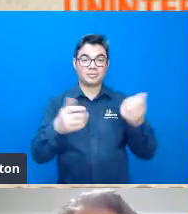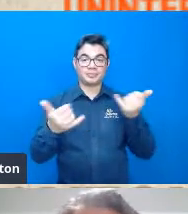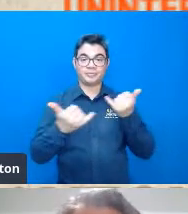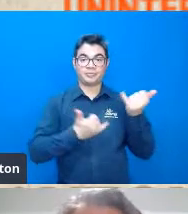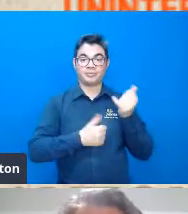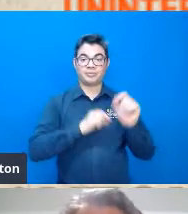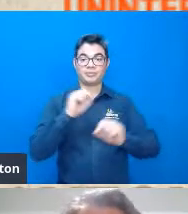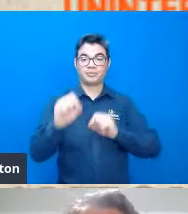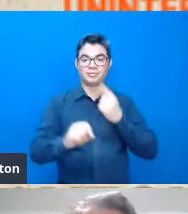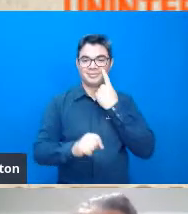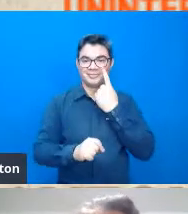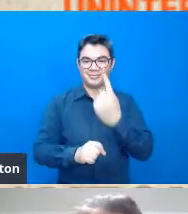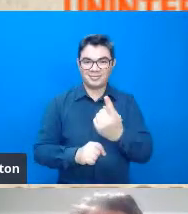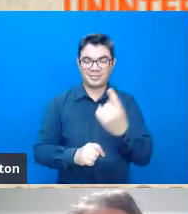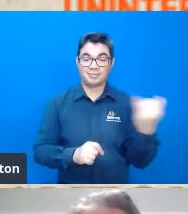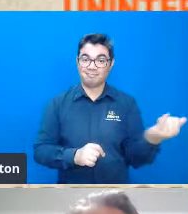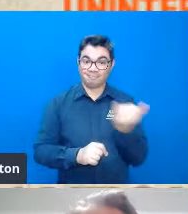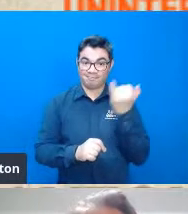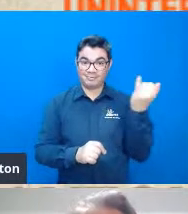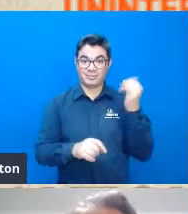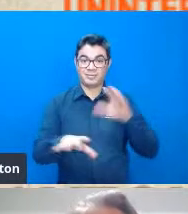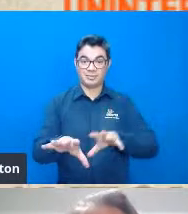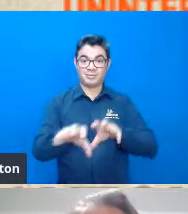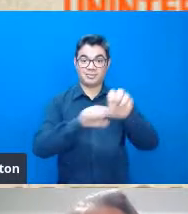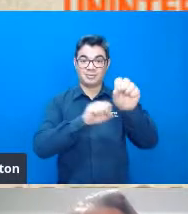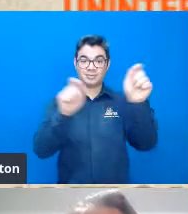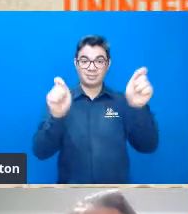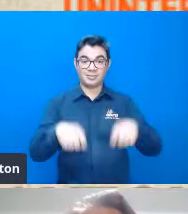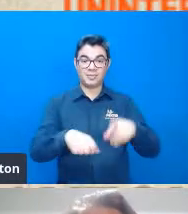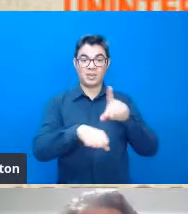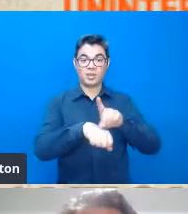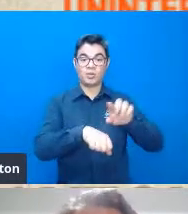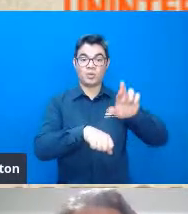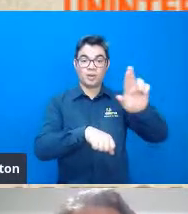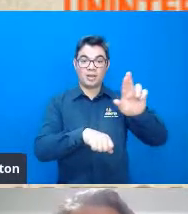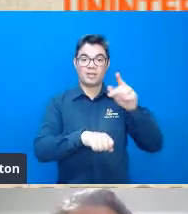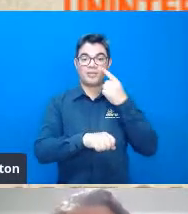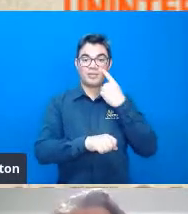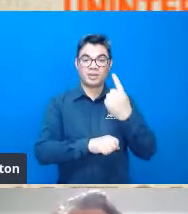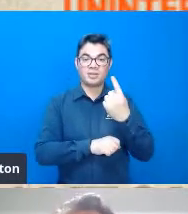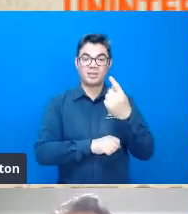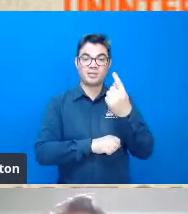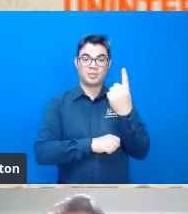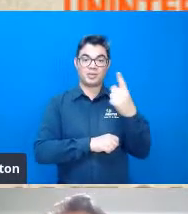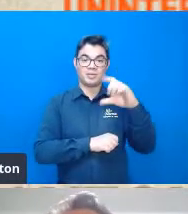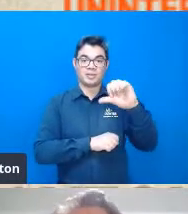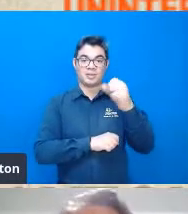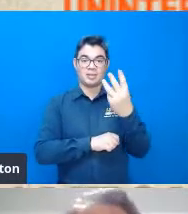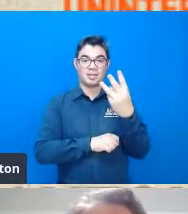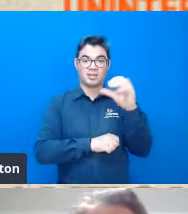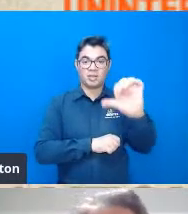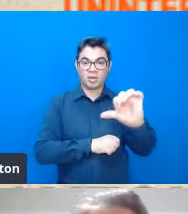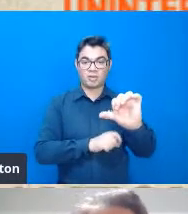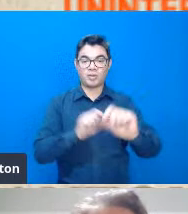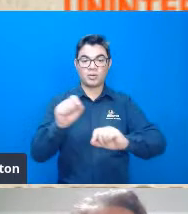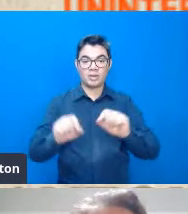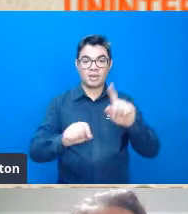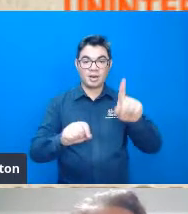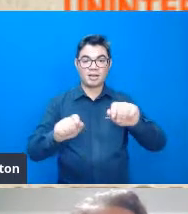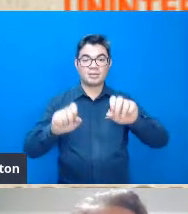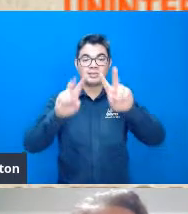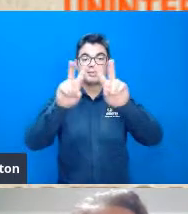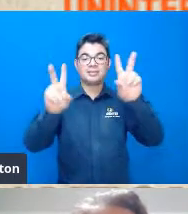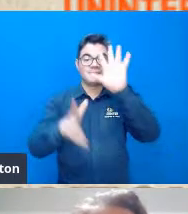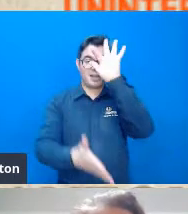ele se formou no doutorado em ecologia em 1939, e a sua tese de doutorado foi intitulada